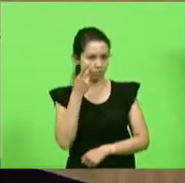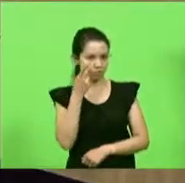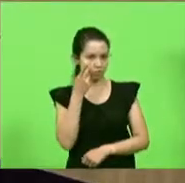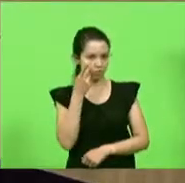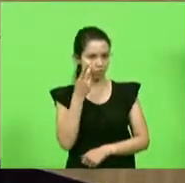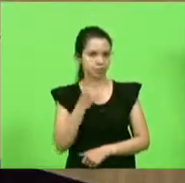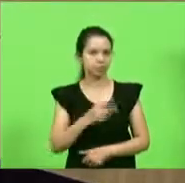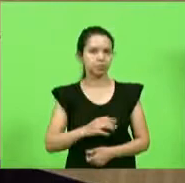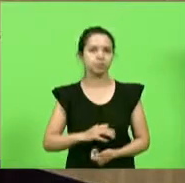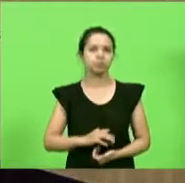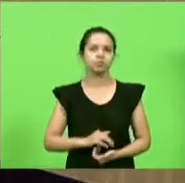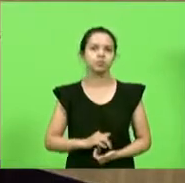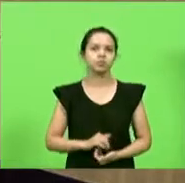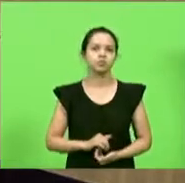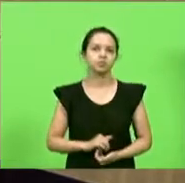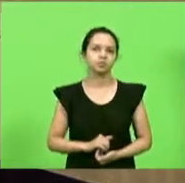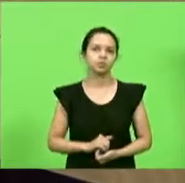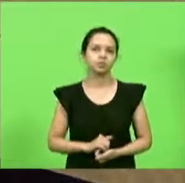deputado